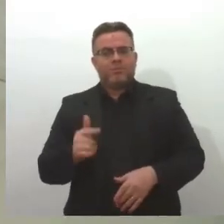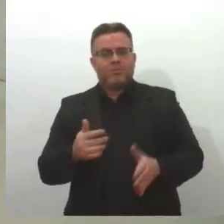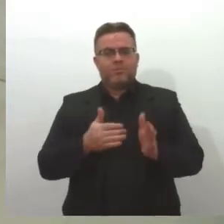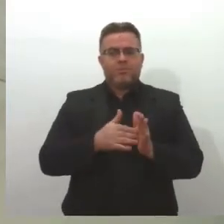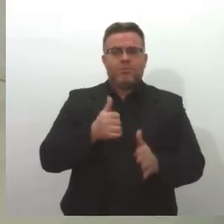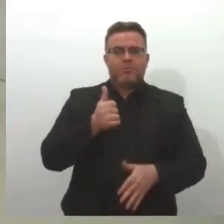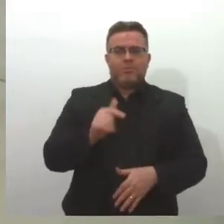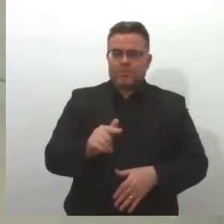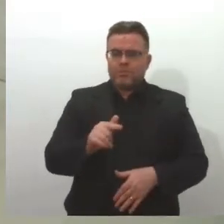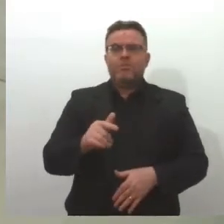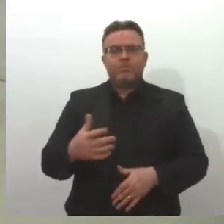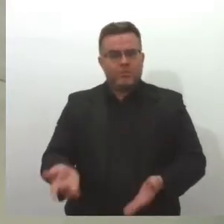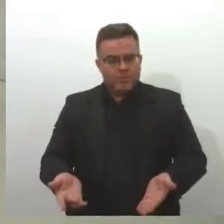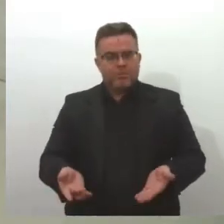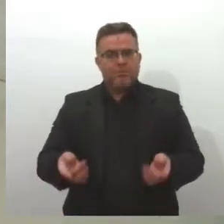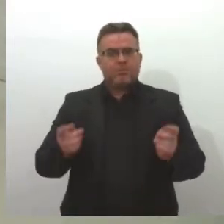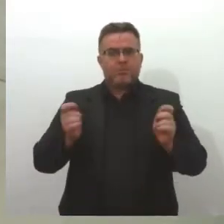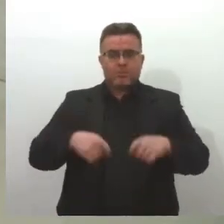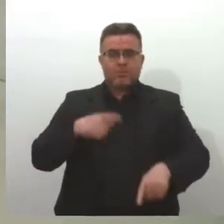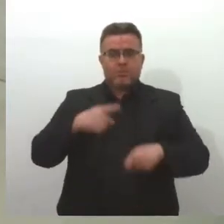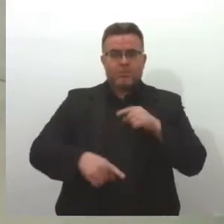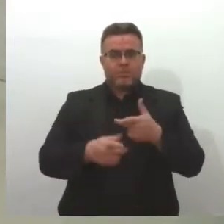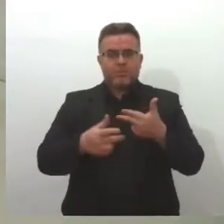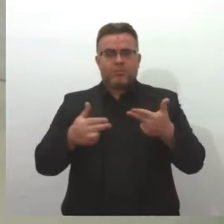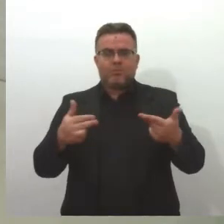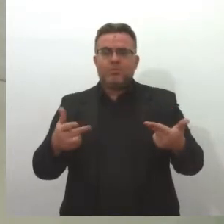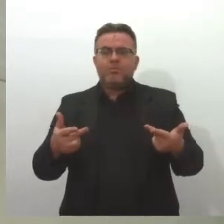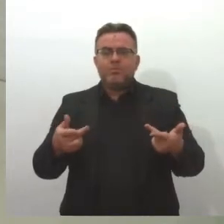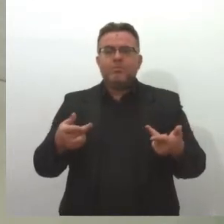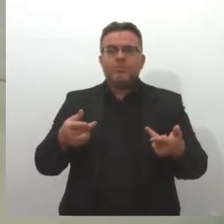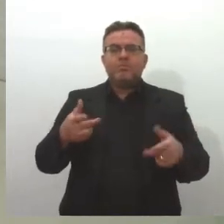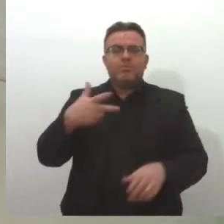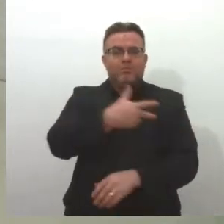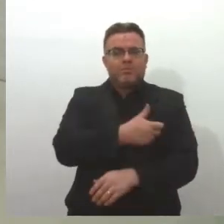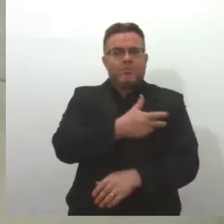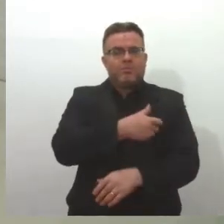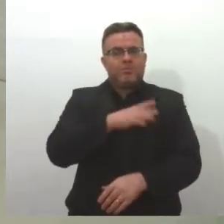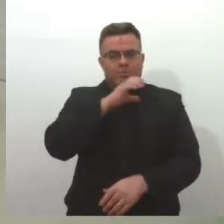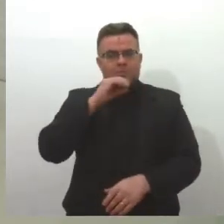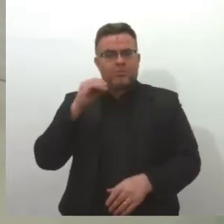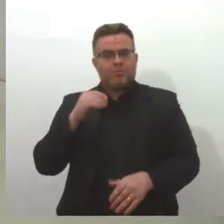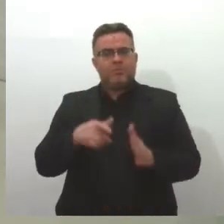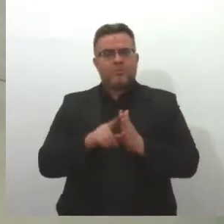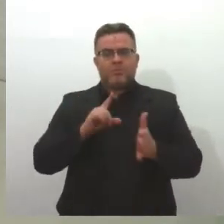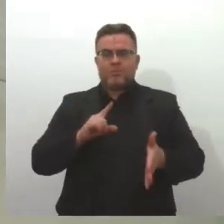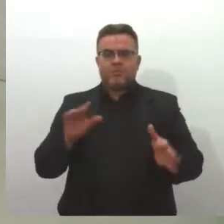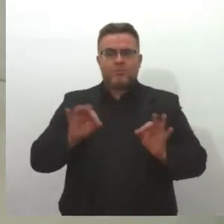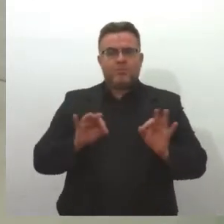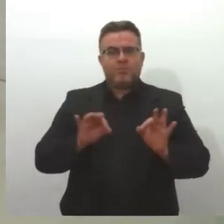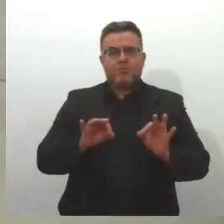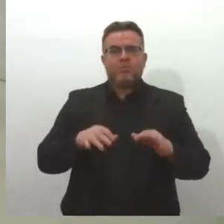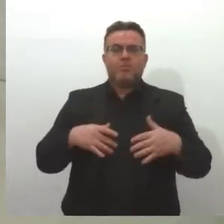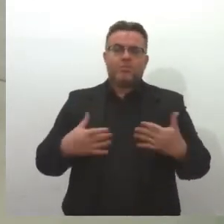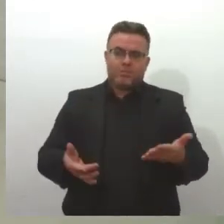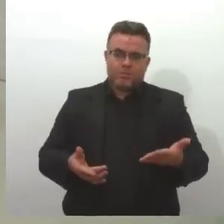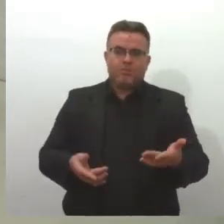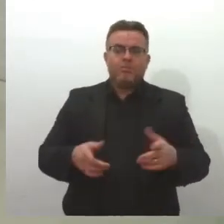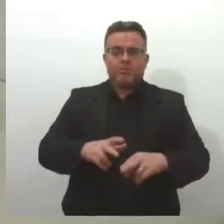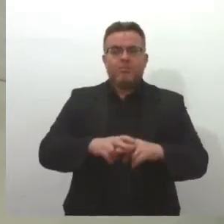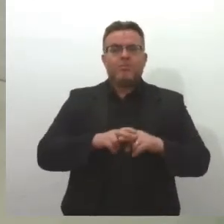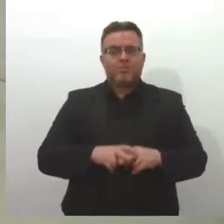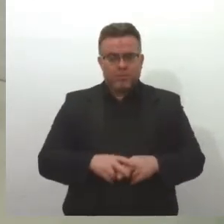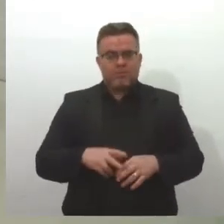não suspende ou proíbe a administração de vacina em adolescentes sem comorbidades. Portanto, o município